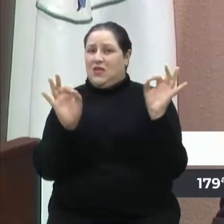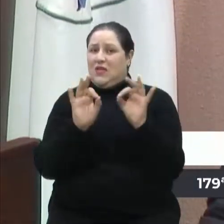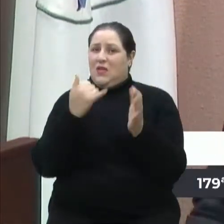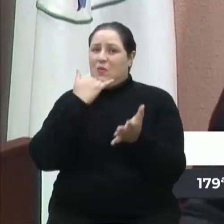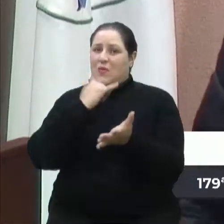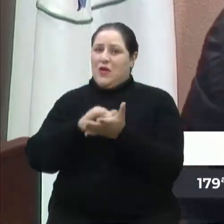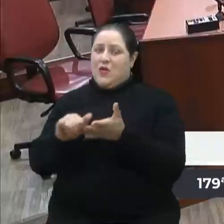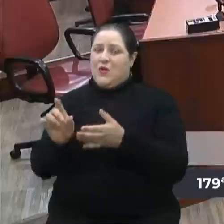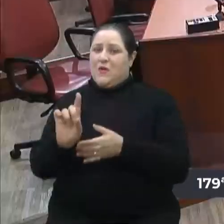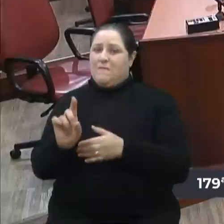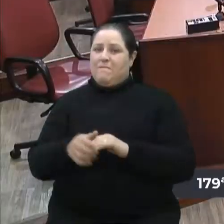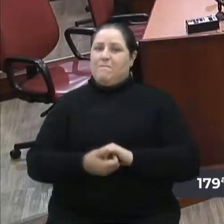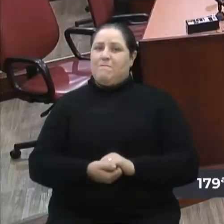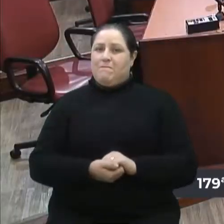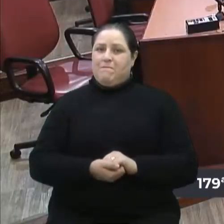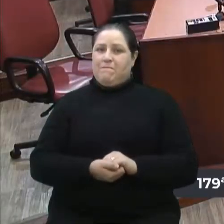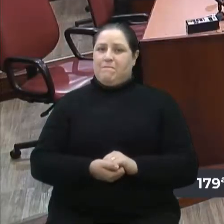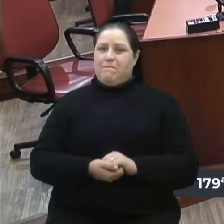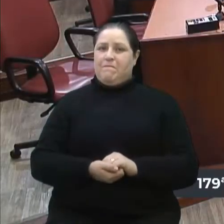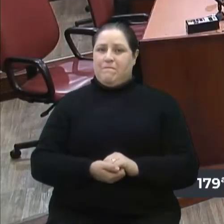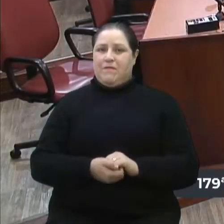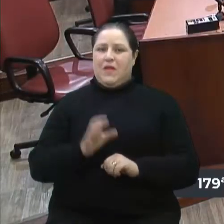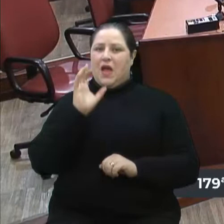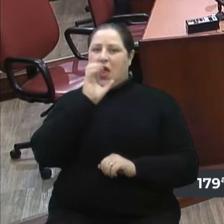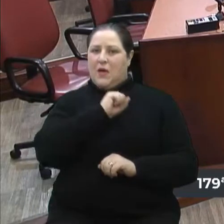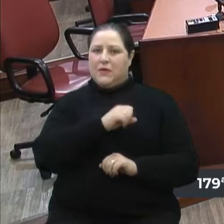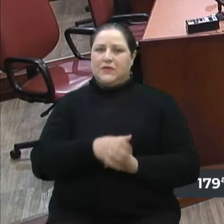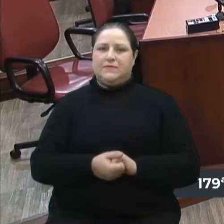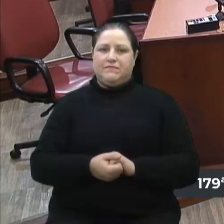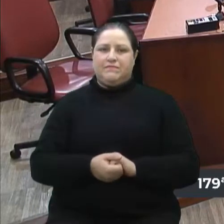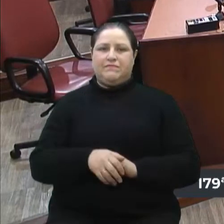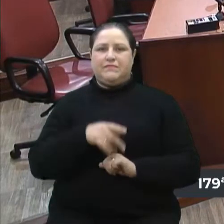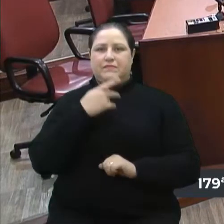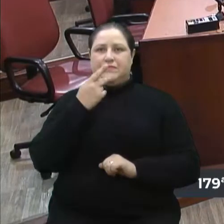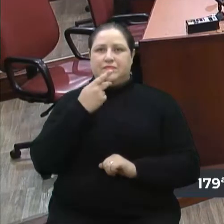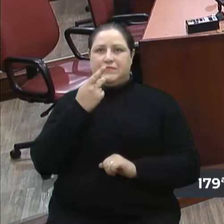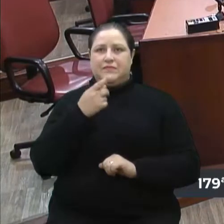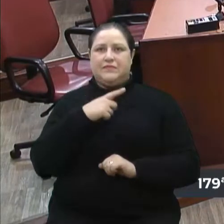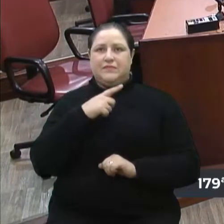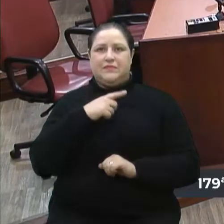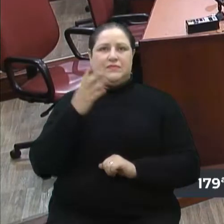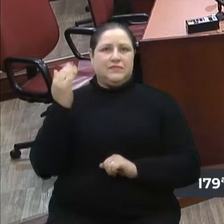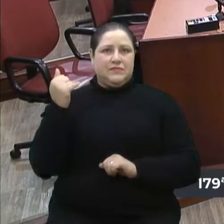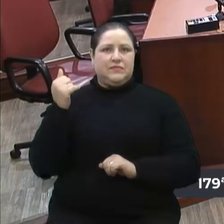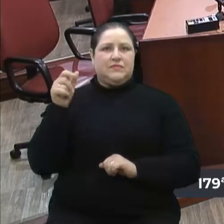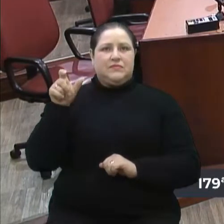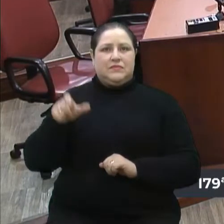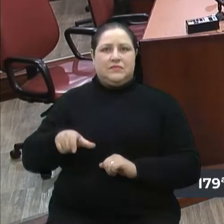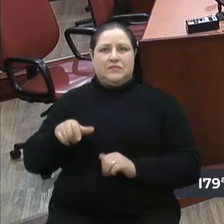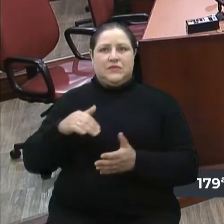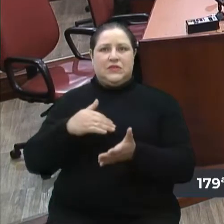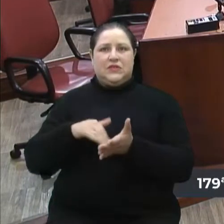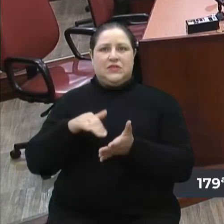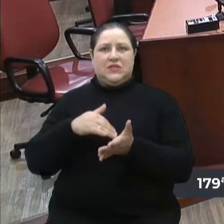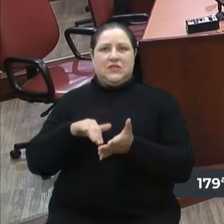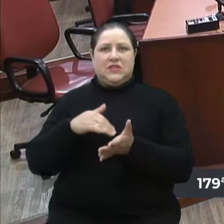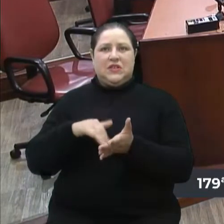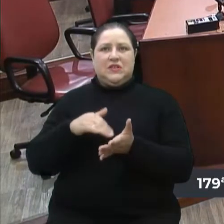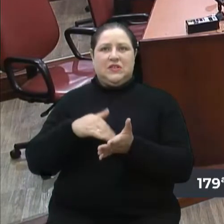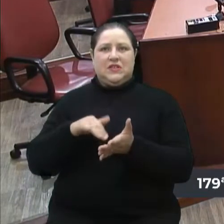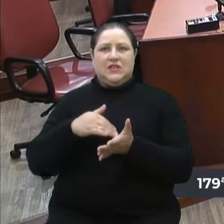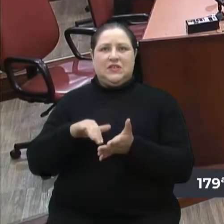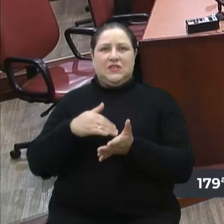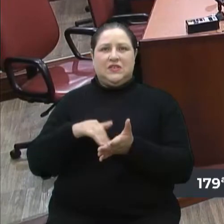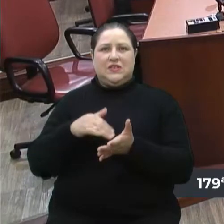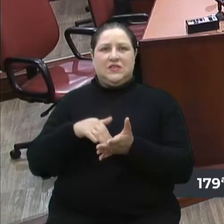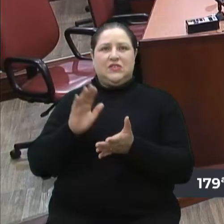Seu aparte... De forma bem rápida, só para dizer que já teve secretários que já